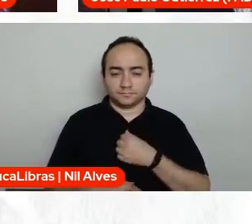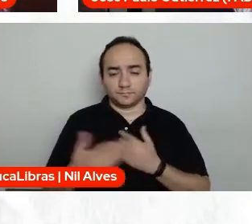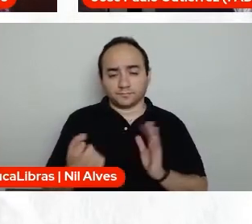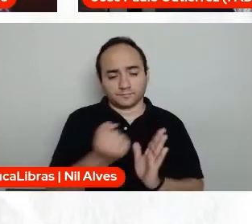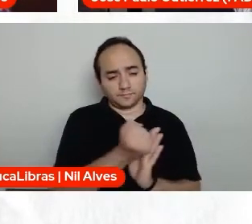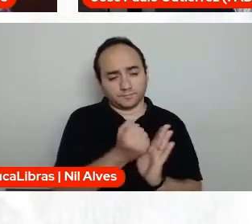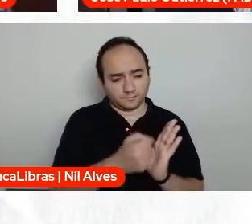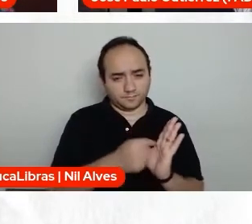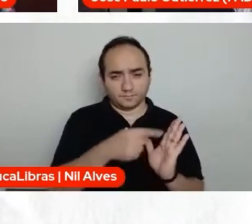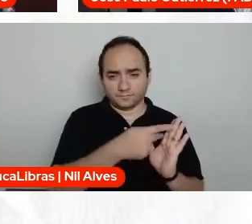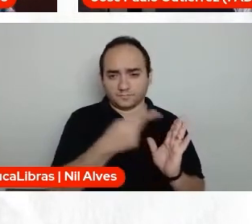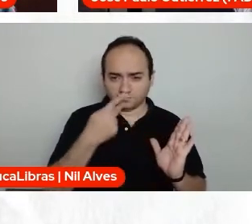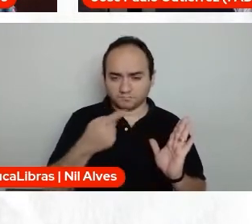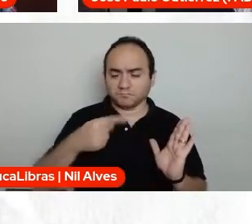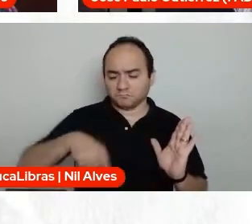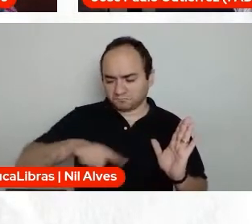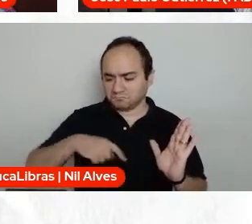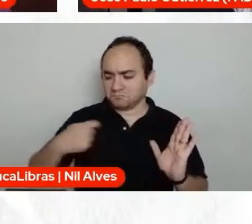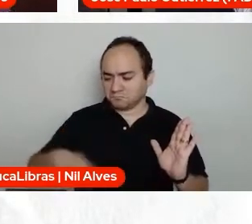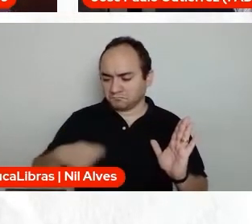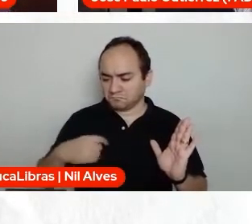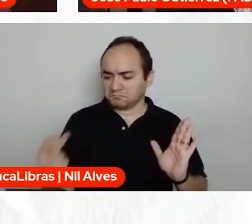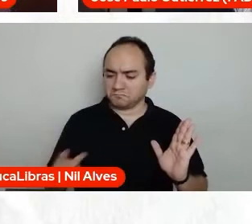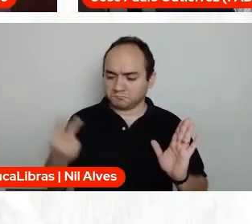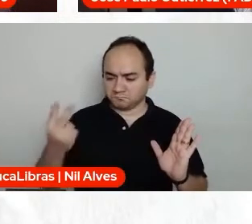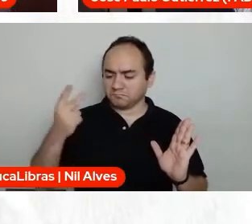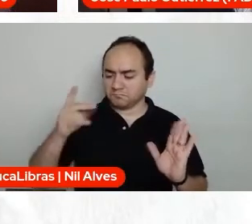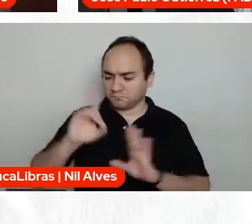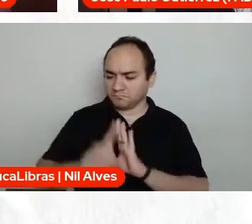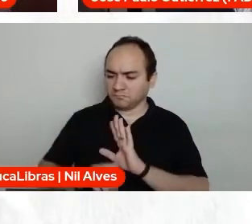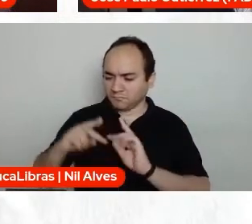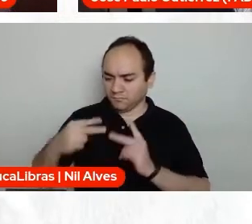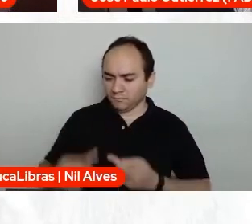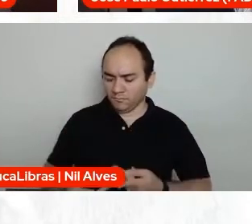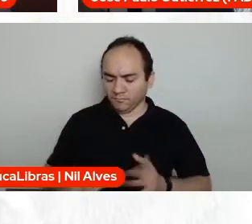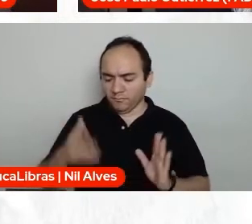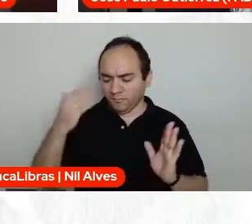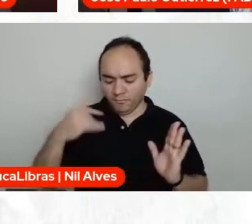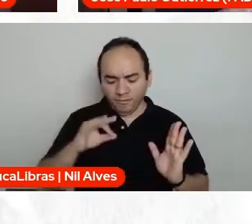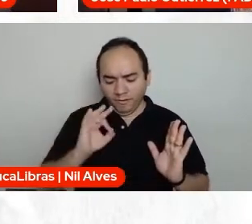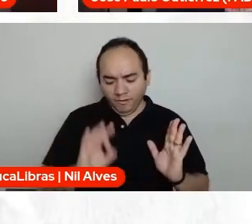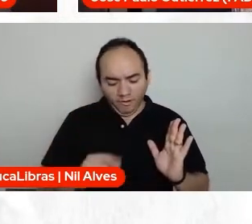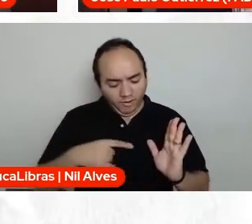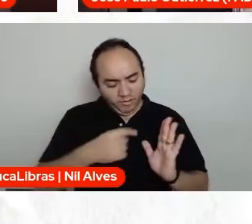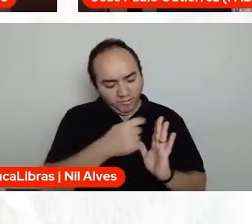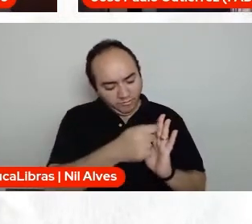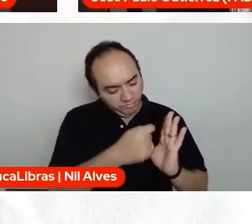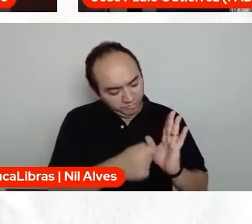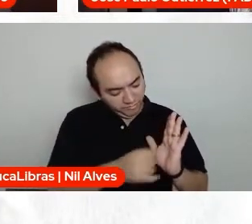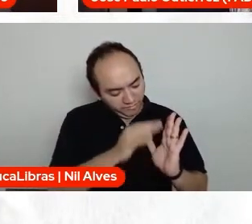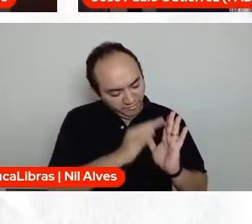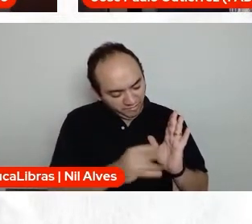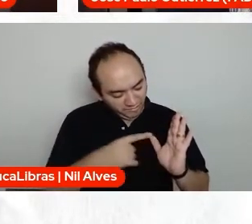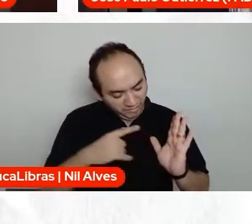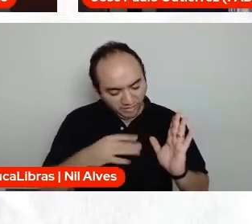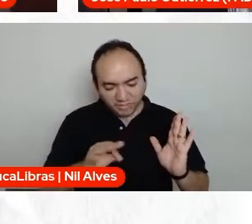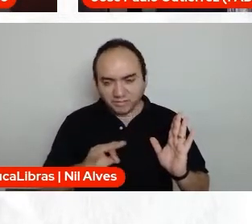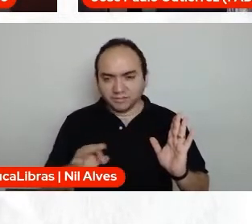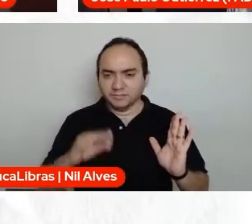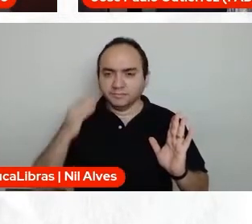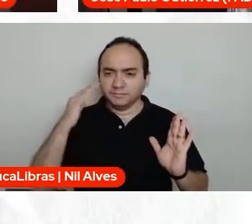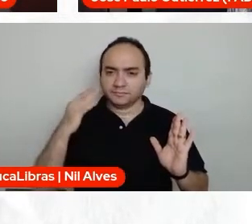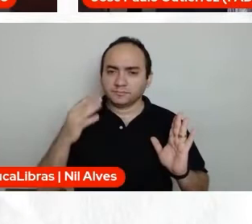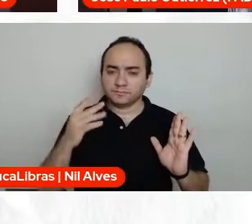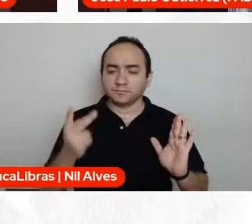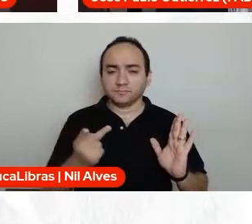devemos valorizar os direitos humanos, sabemos que os direitos humanos são trabalhados pelas humanidades,